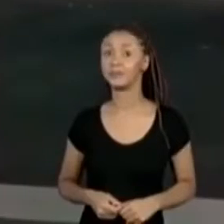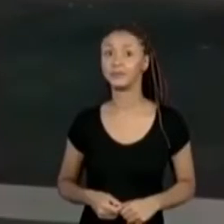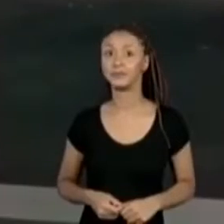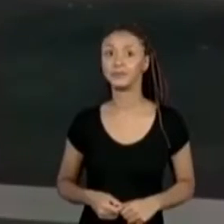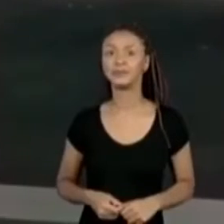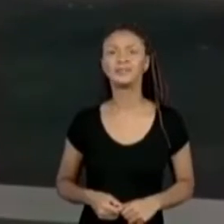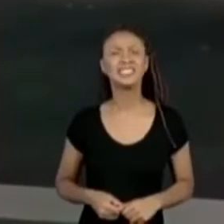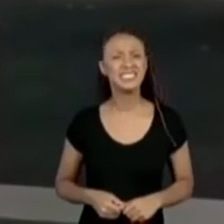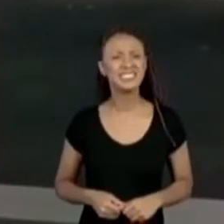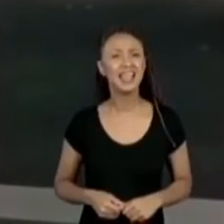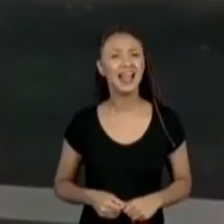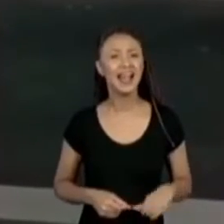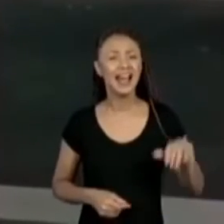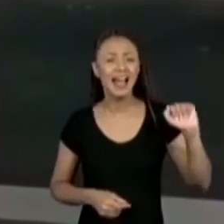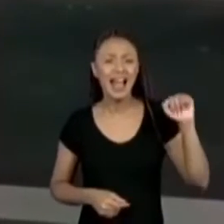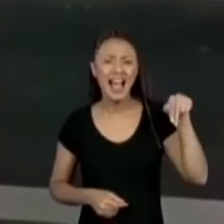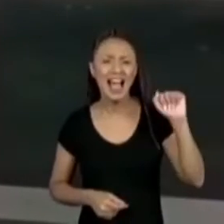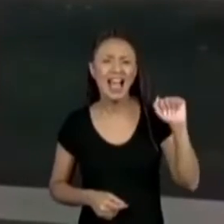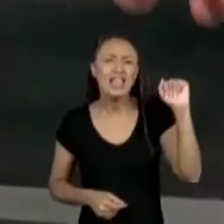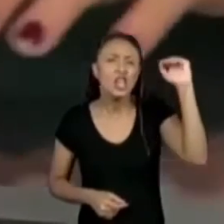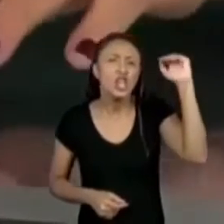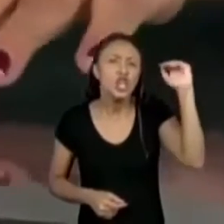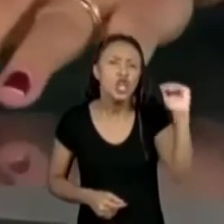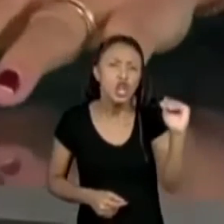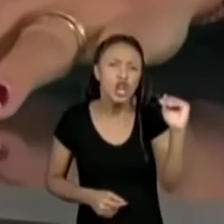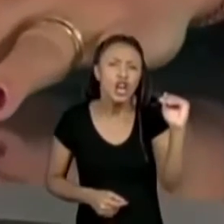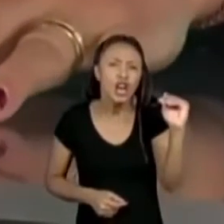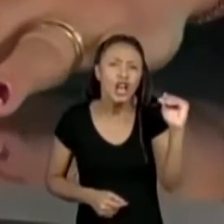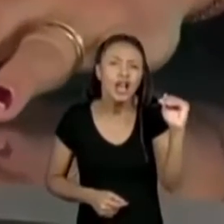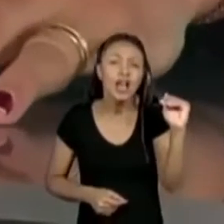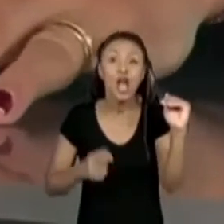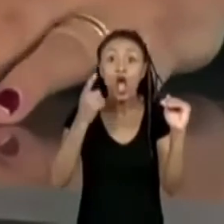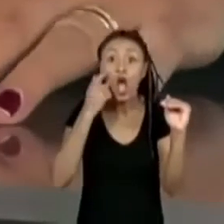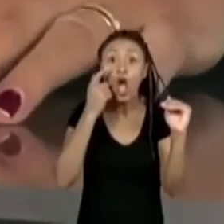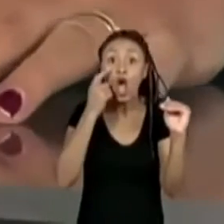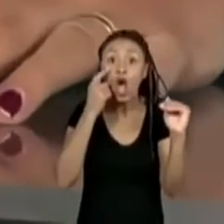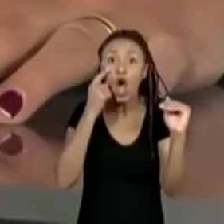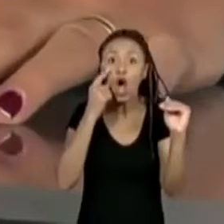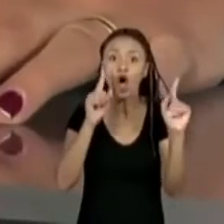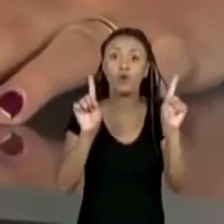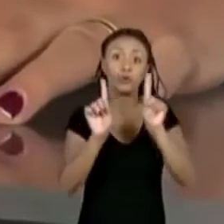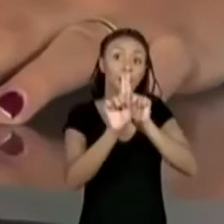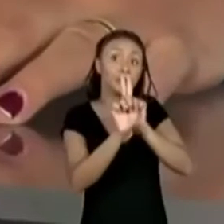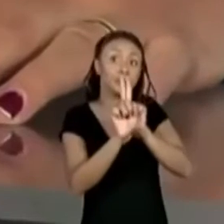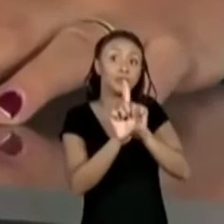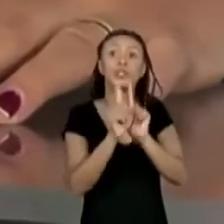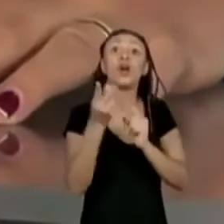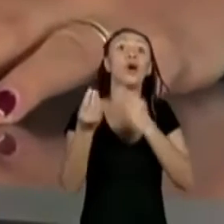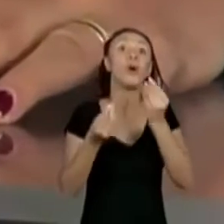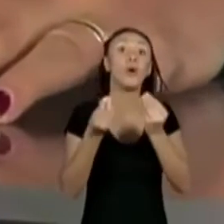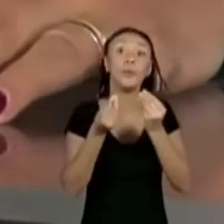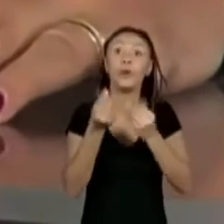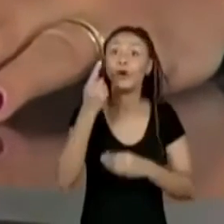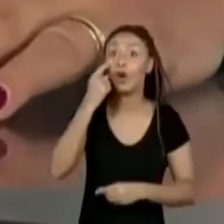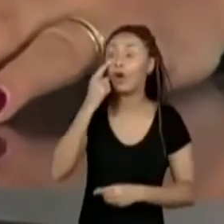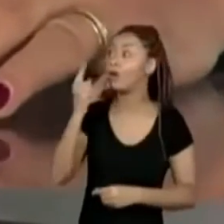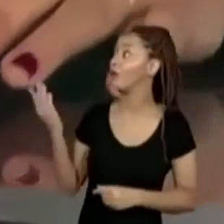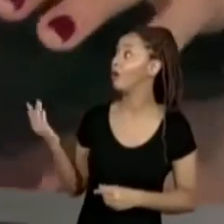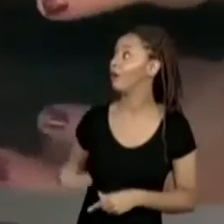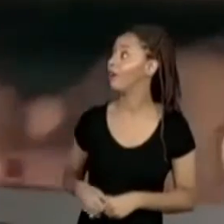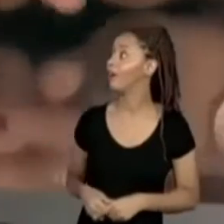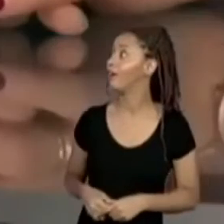A Ana é um pouquinho menor, né? Olha lá. Eu vou colocar um na frente do outro para vocês verem. Está vendo?